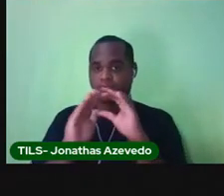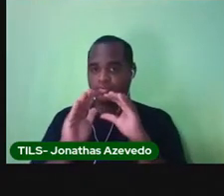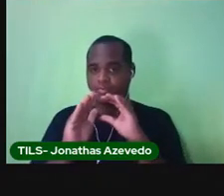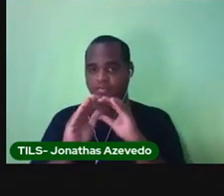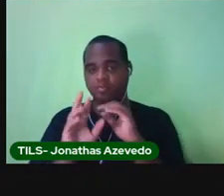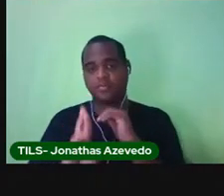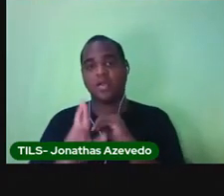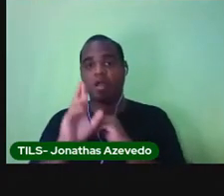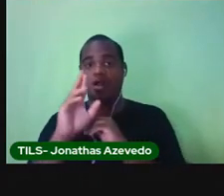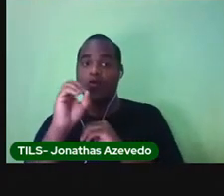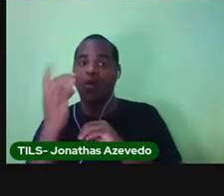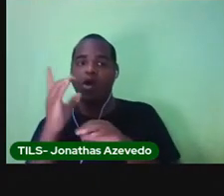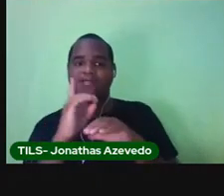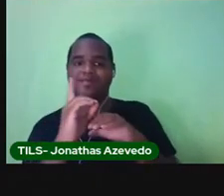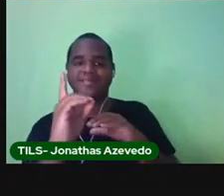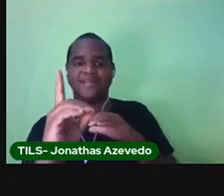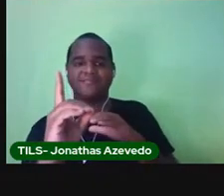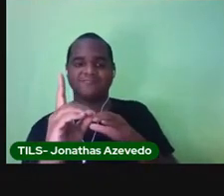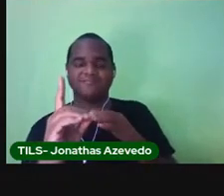você é o destinatário?